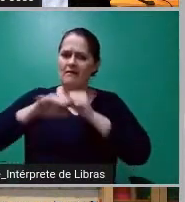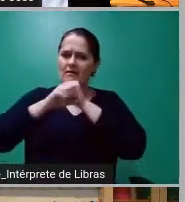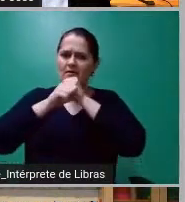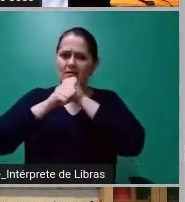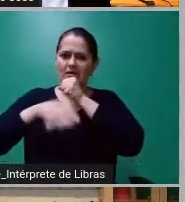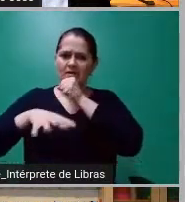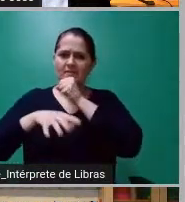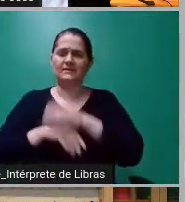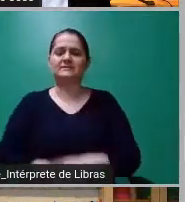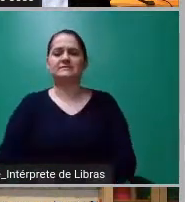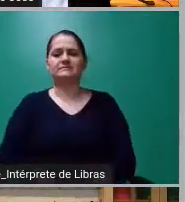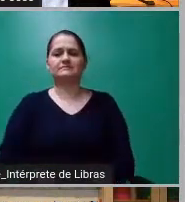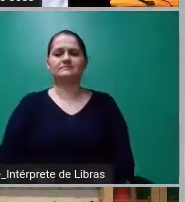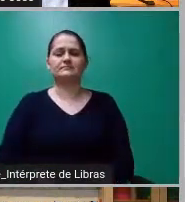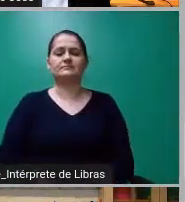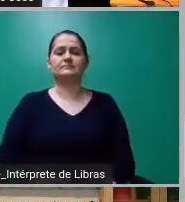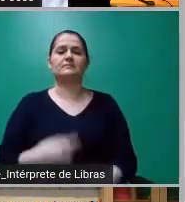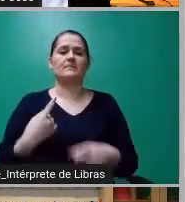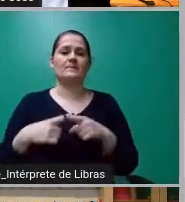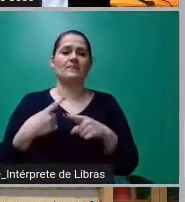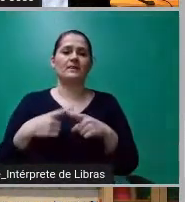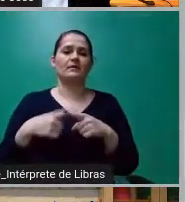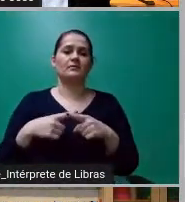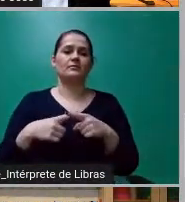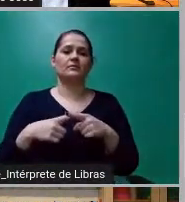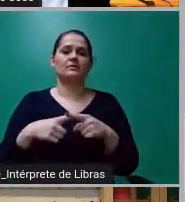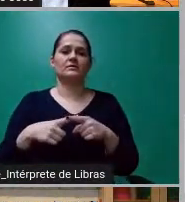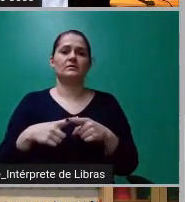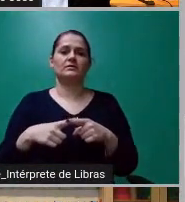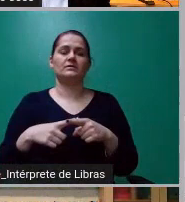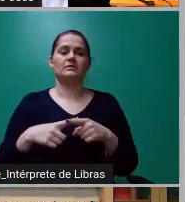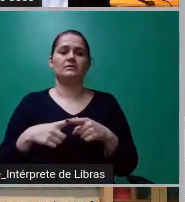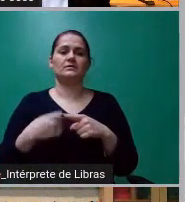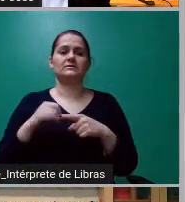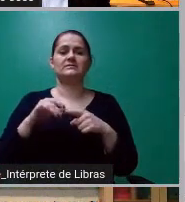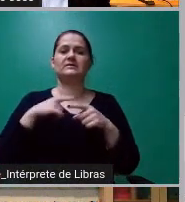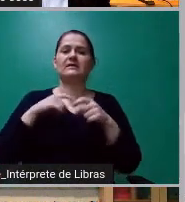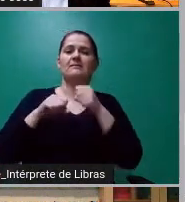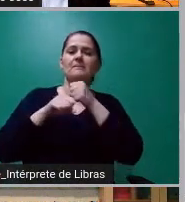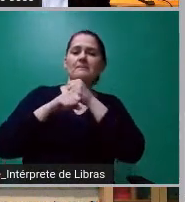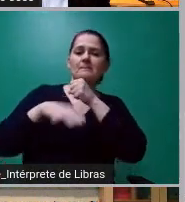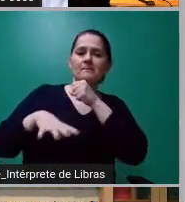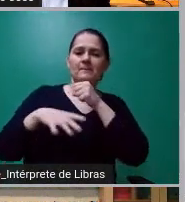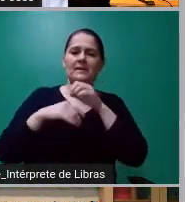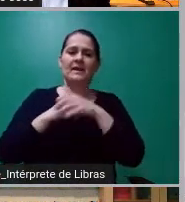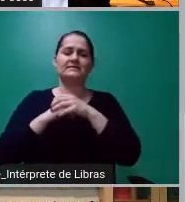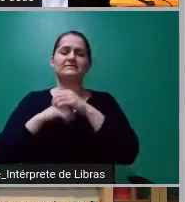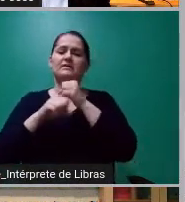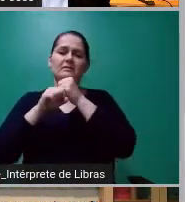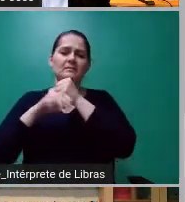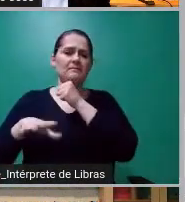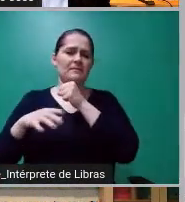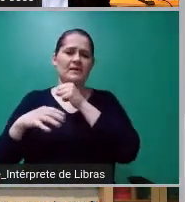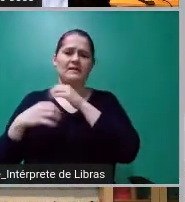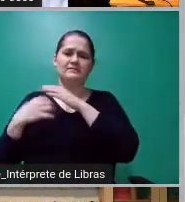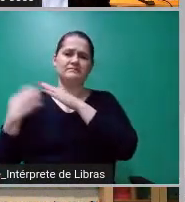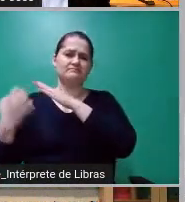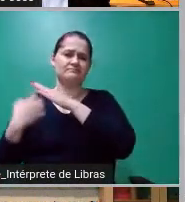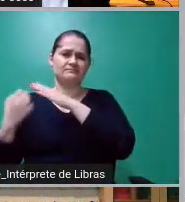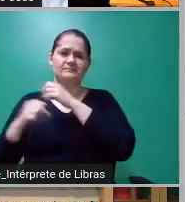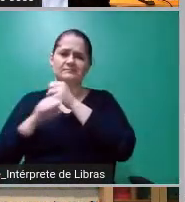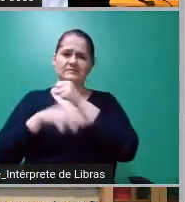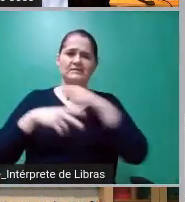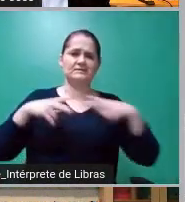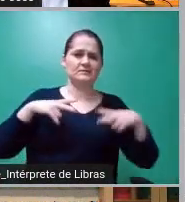imprensa como tudo, sem distinguir aqui, você faz a distinção entre imprensa alternativa, imprensa corporativa, imprensa comercial, essa coisa toda.